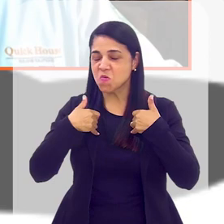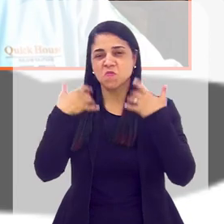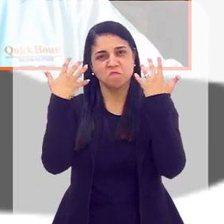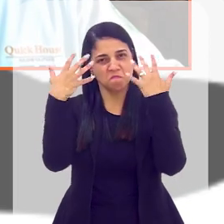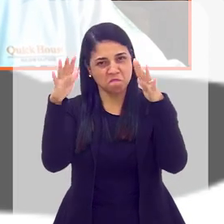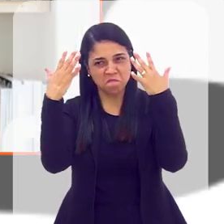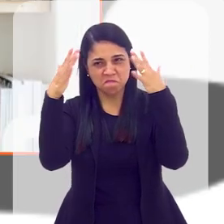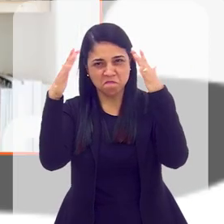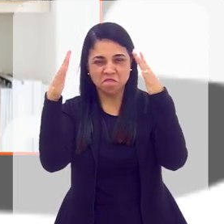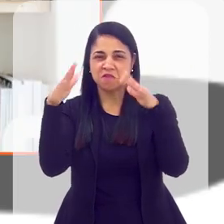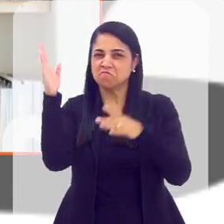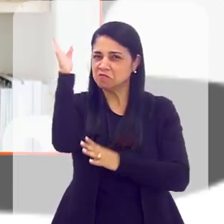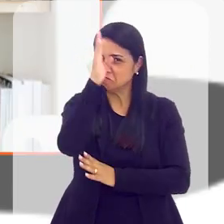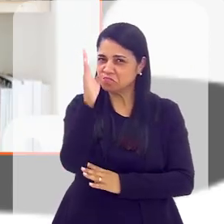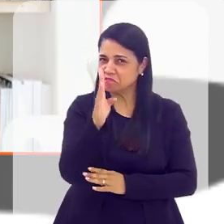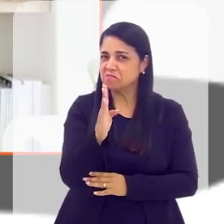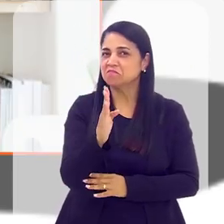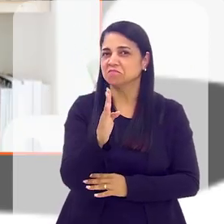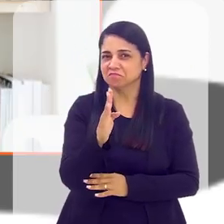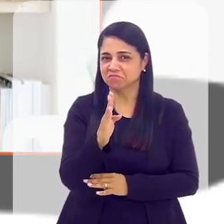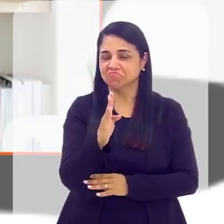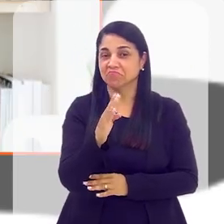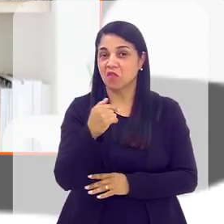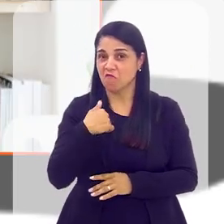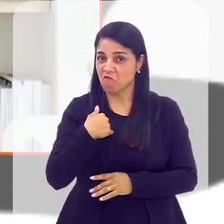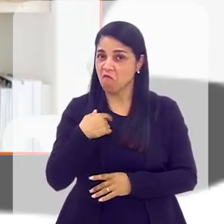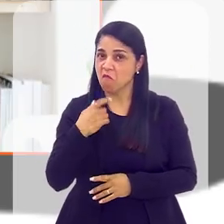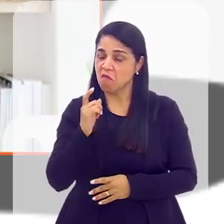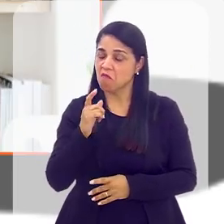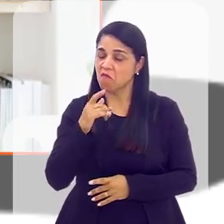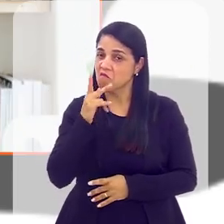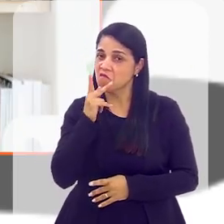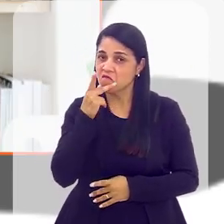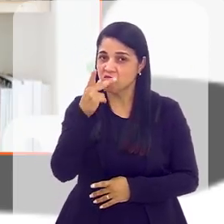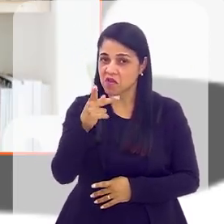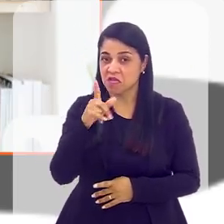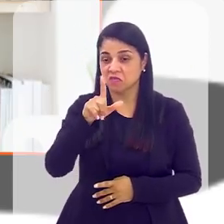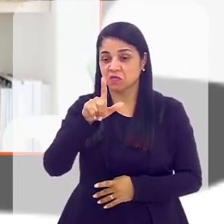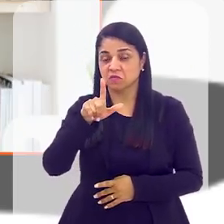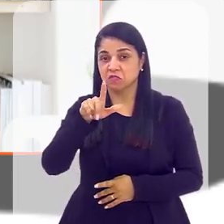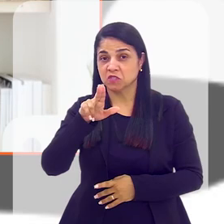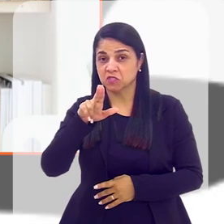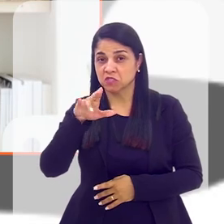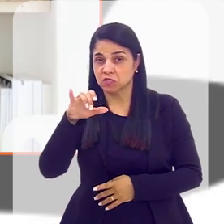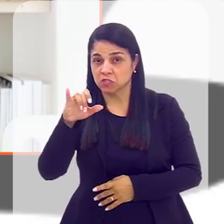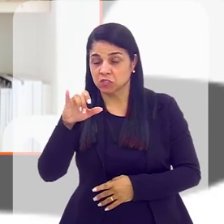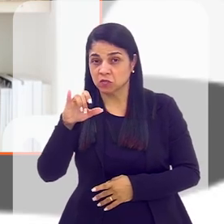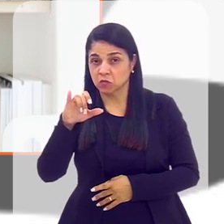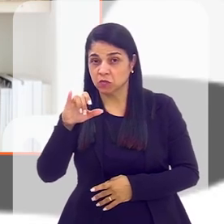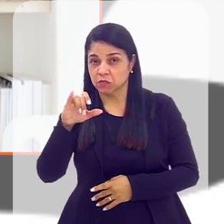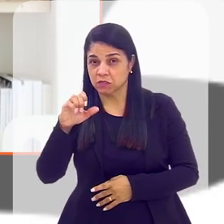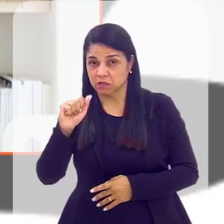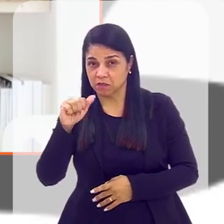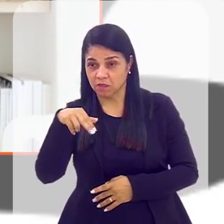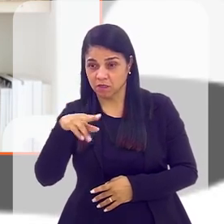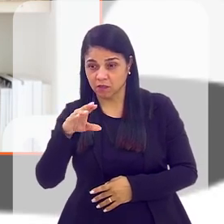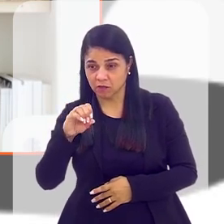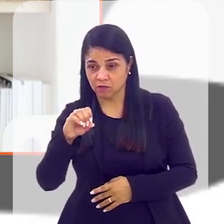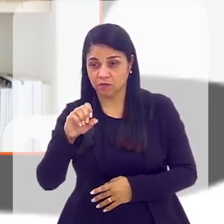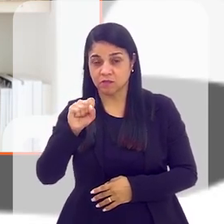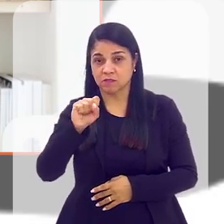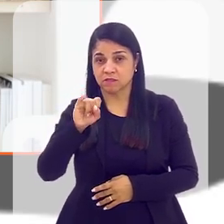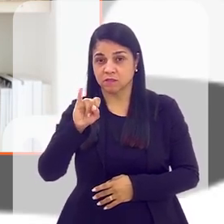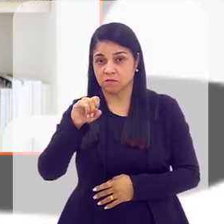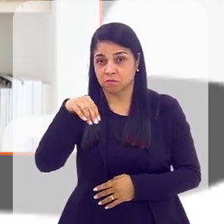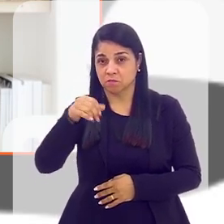orgulho! Parabéns mais uma vez para os brasileiros. Obrigado, Lopes. Vou até citar do Luciano Simões Lopes, que é o CEO da empresa, um administrador.